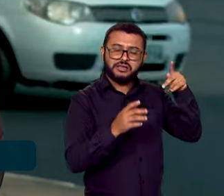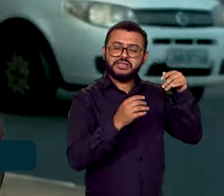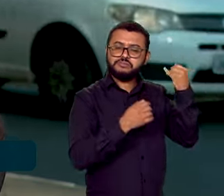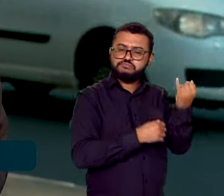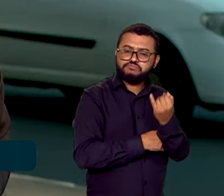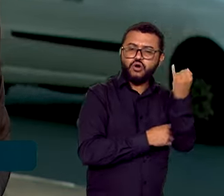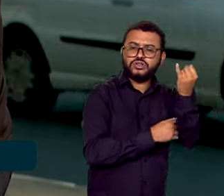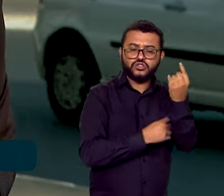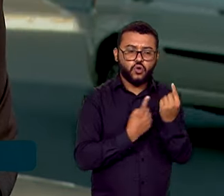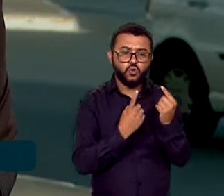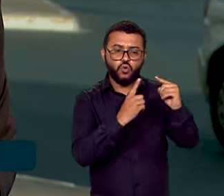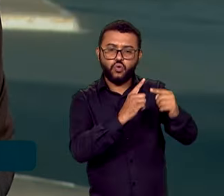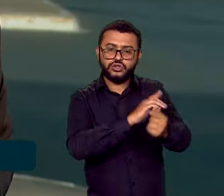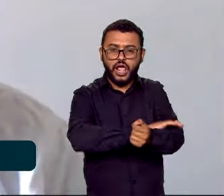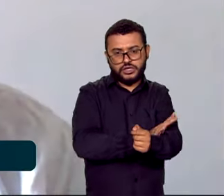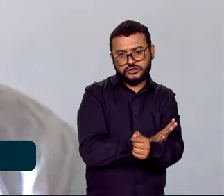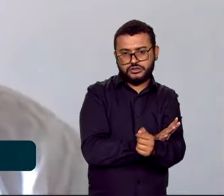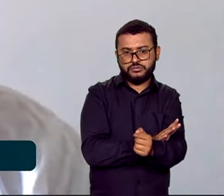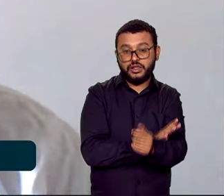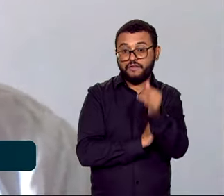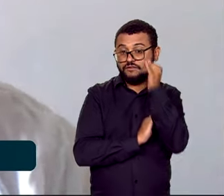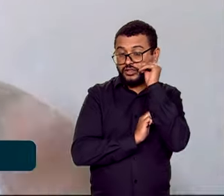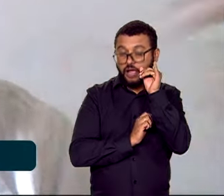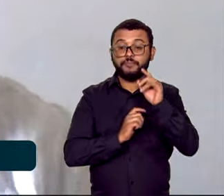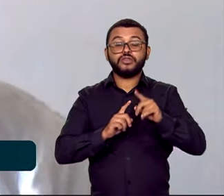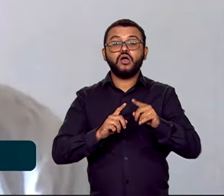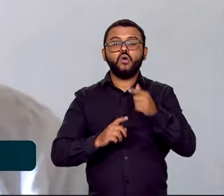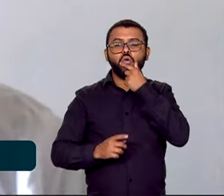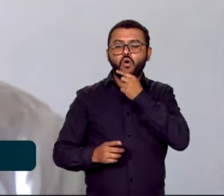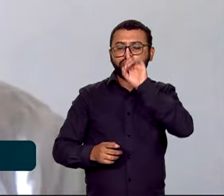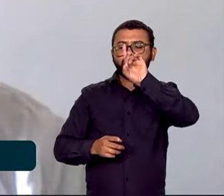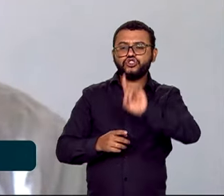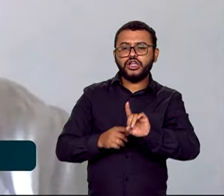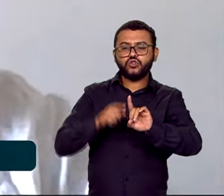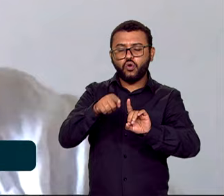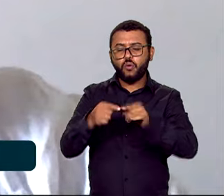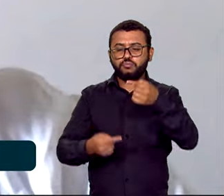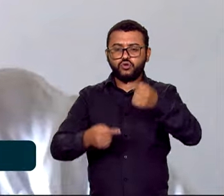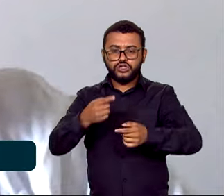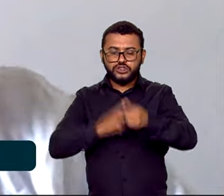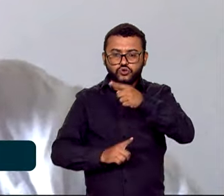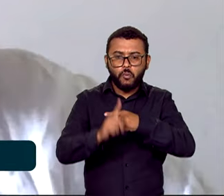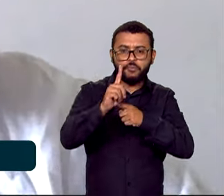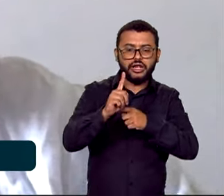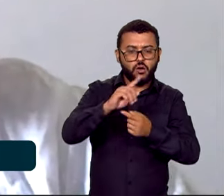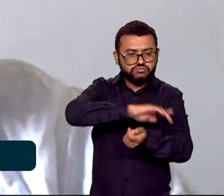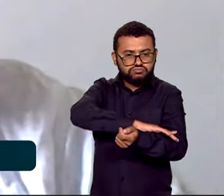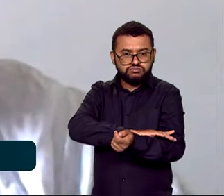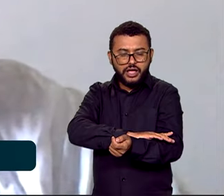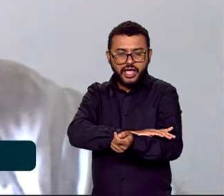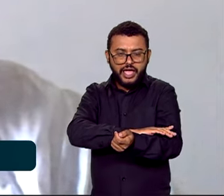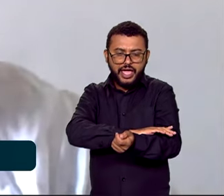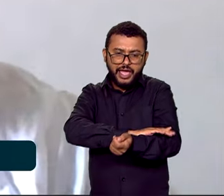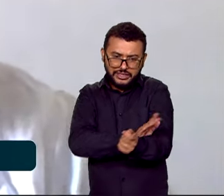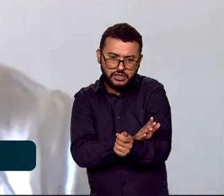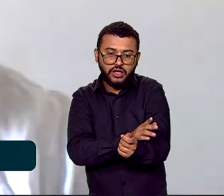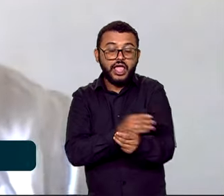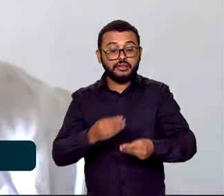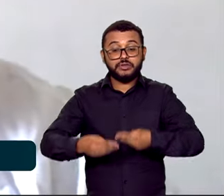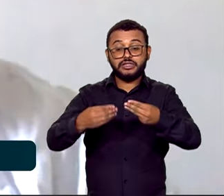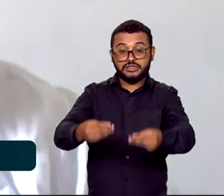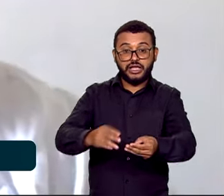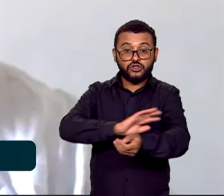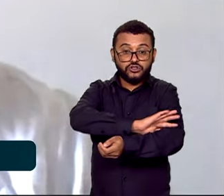do combate ao racismo. Para o diretor de Políticas de Combate e Superação do Racismo do Ministério da Igualdade Racial,